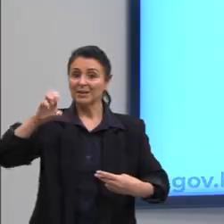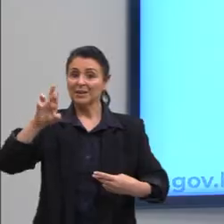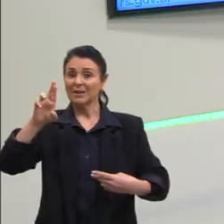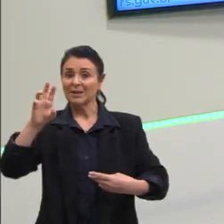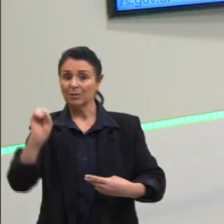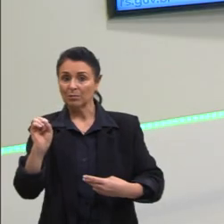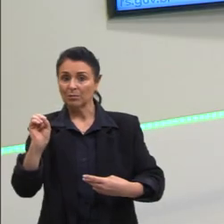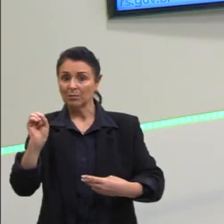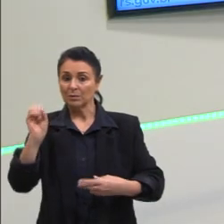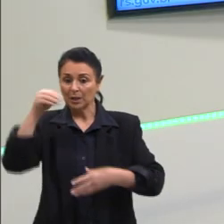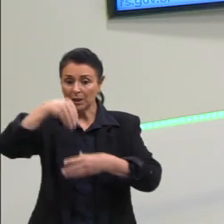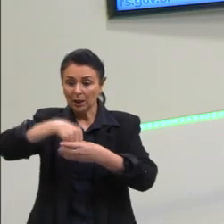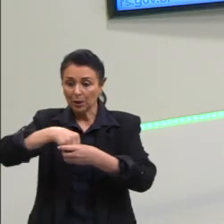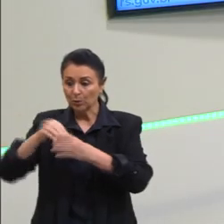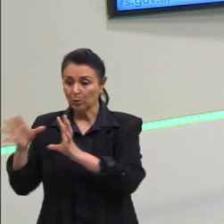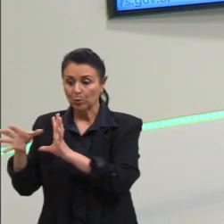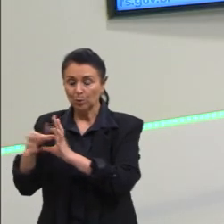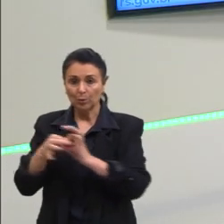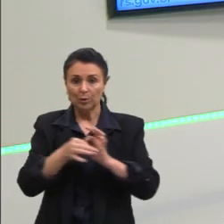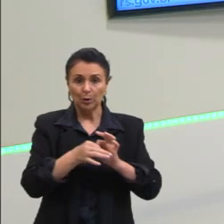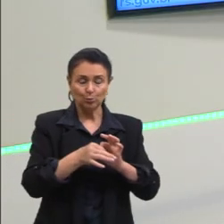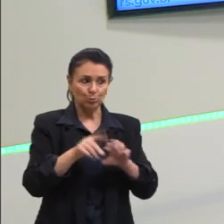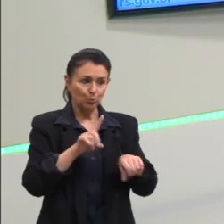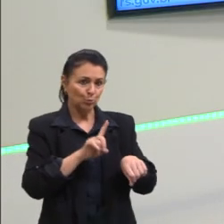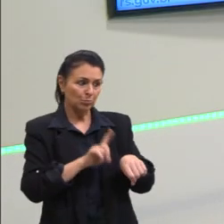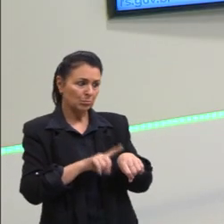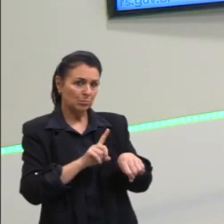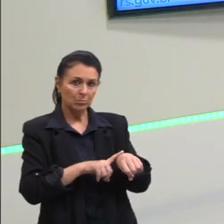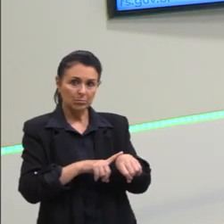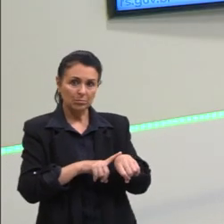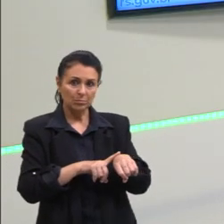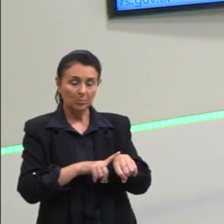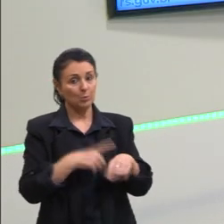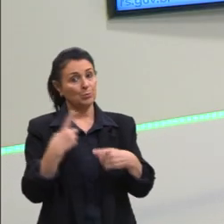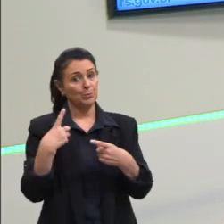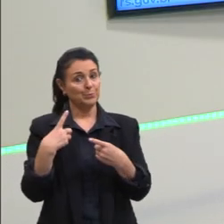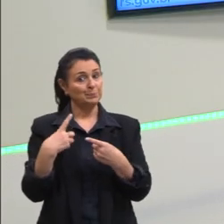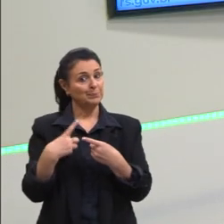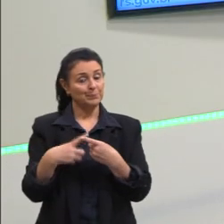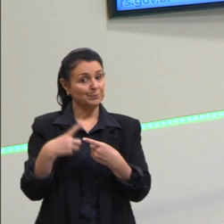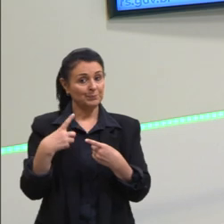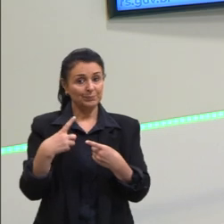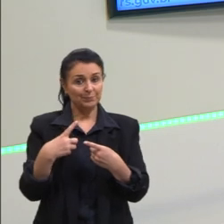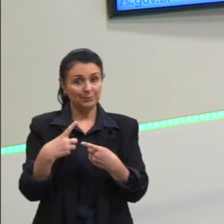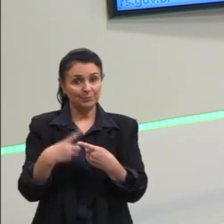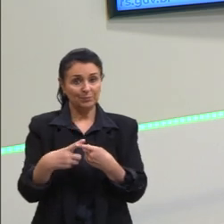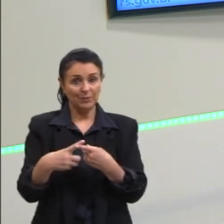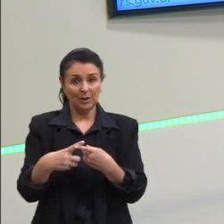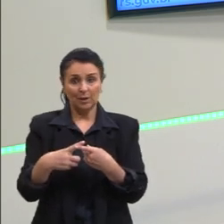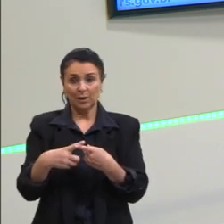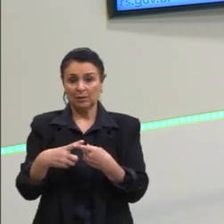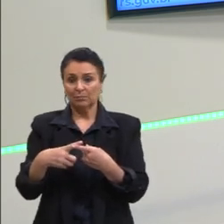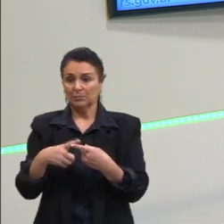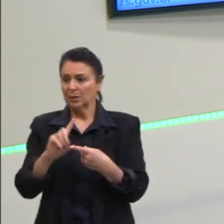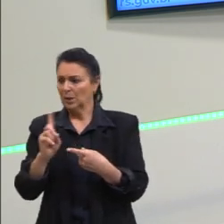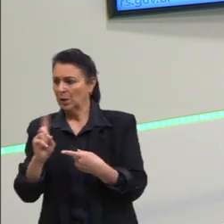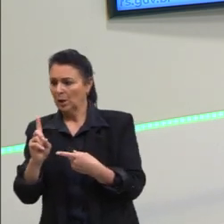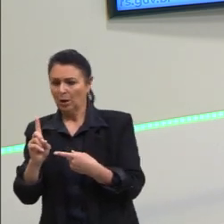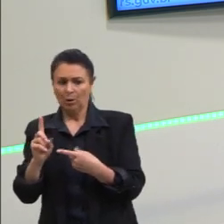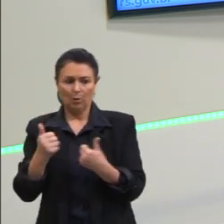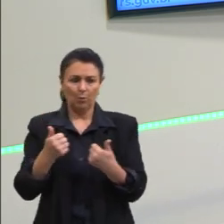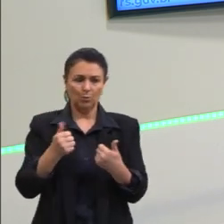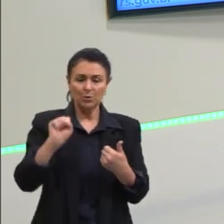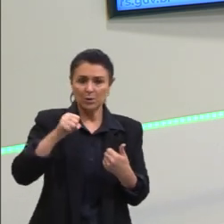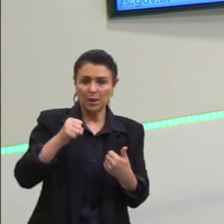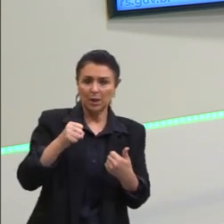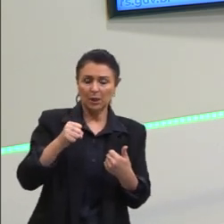se está dentro de um contexto, dentro de um tempo, automaticamente, se não está, se o leitor não